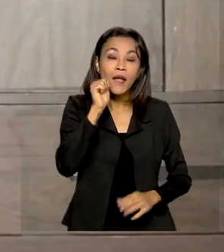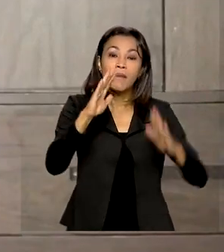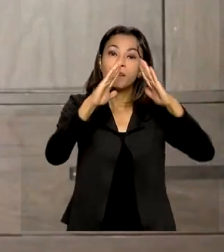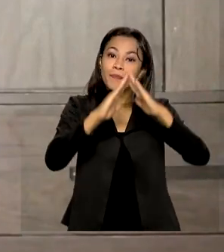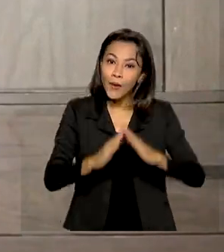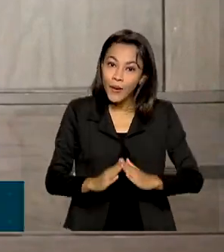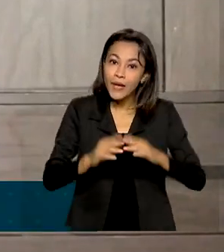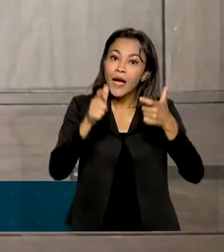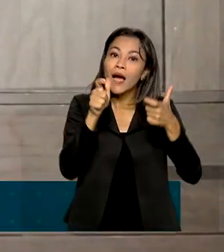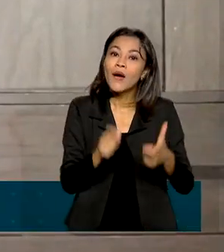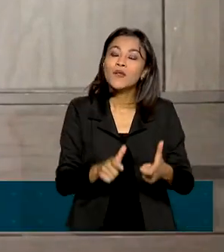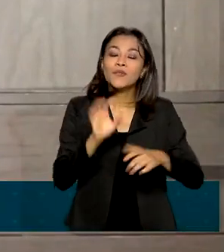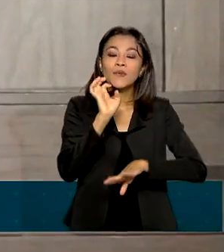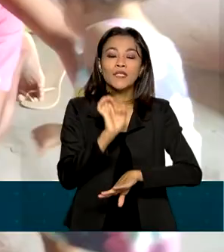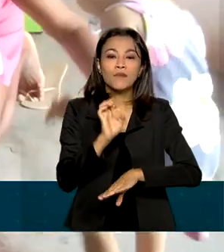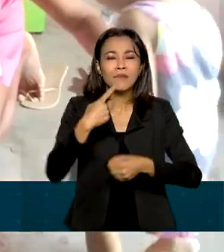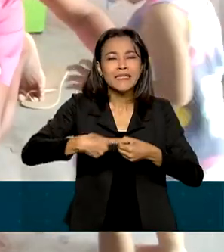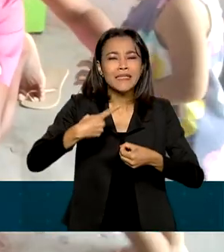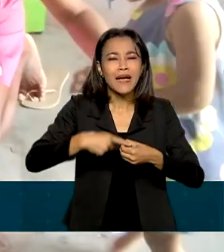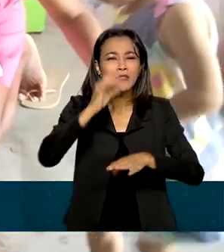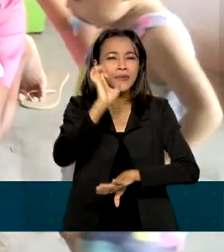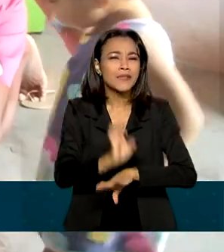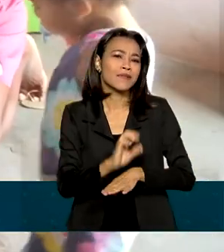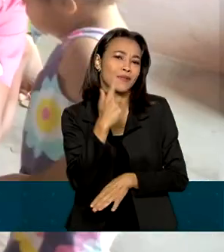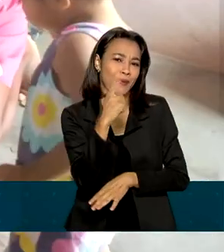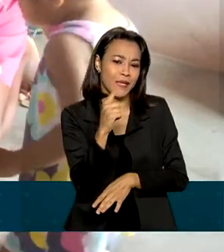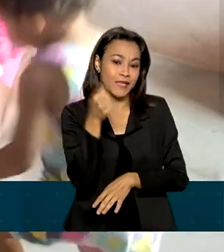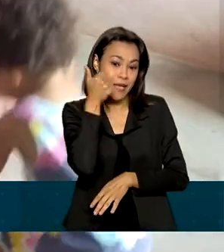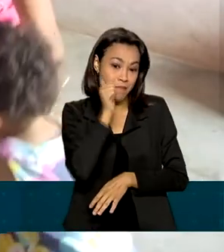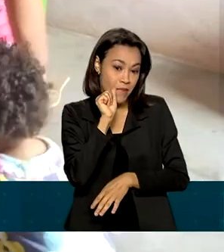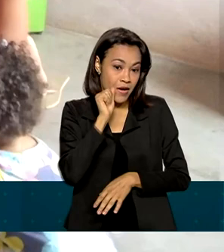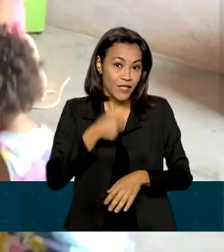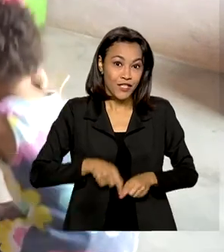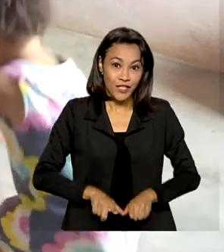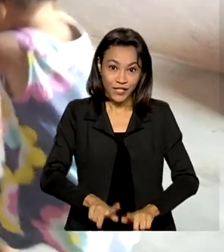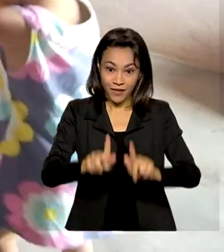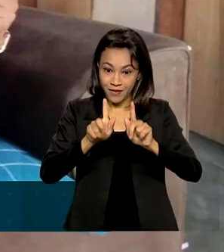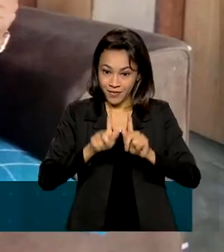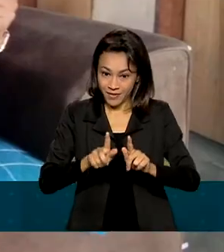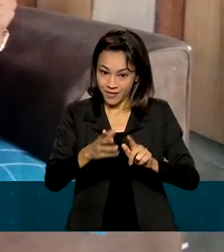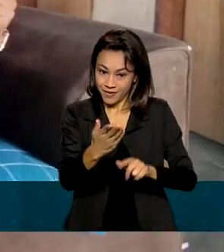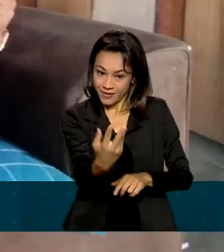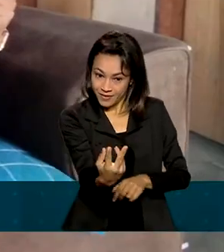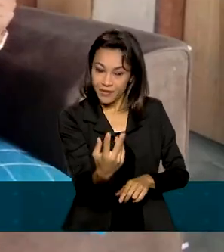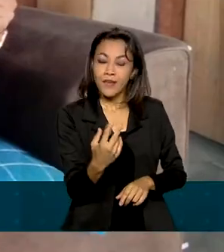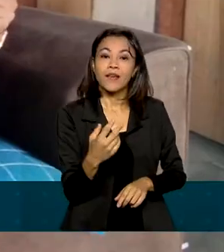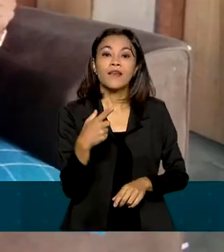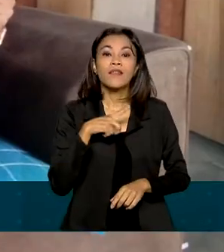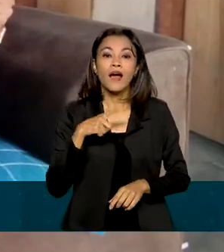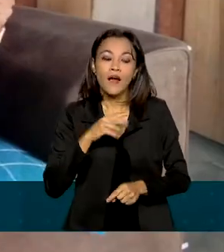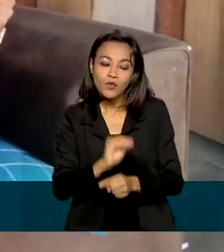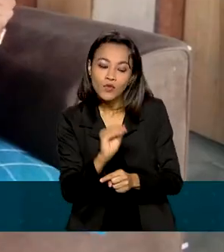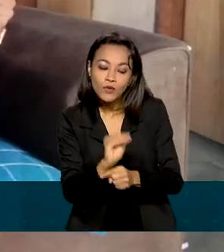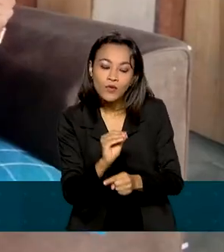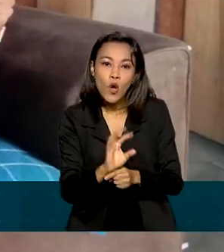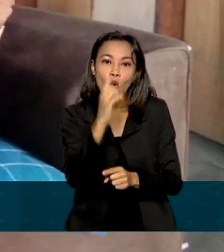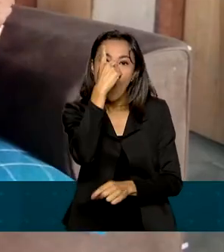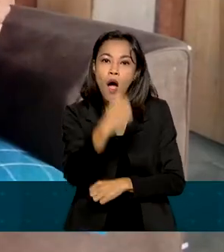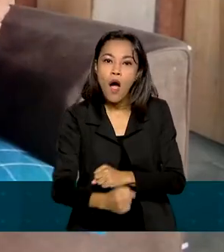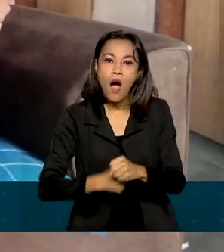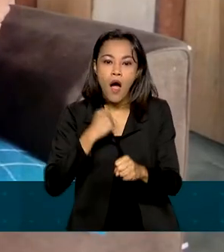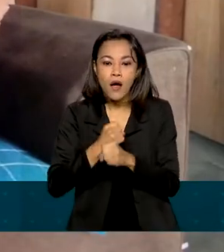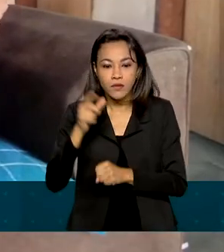Cristalina, no estado de Goiás, e é mãe das gêmeas Estela e a Rana, que são acompanhadas há um ano pela